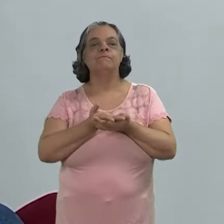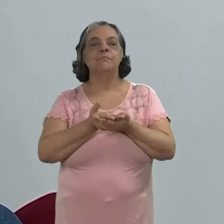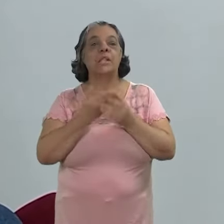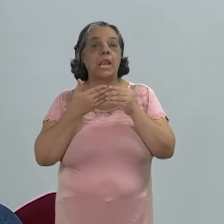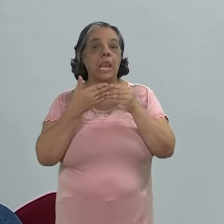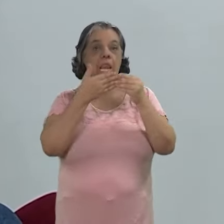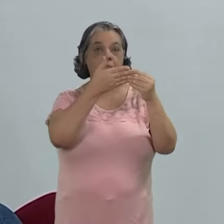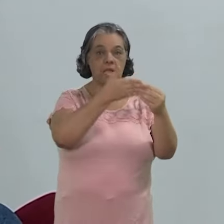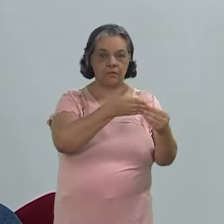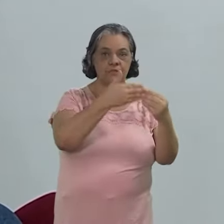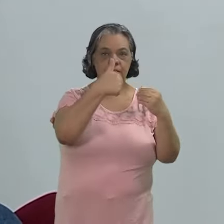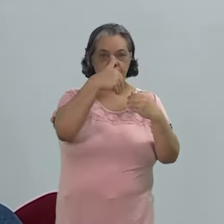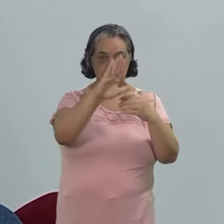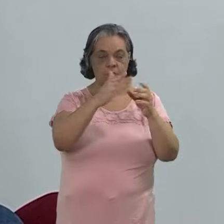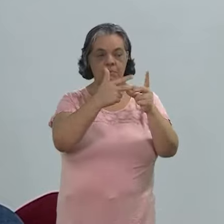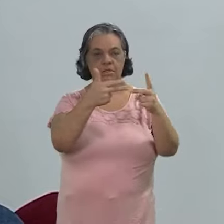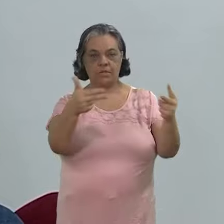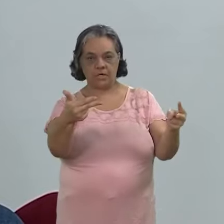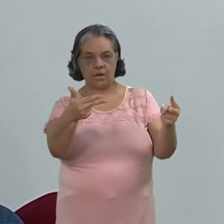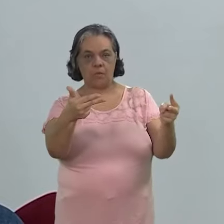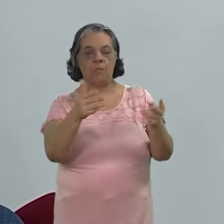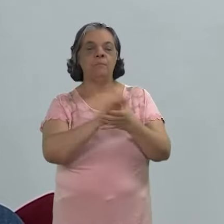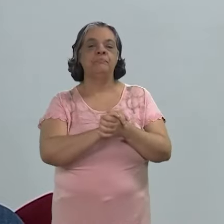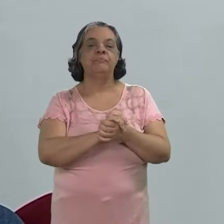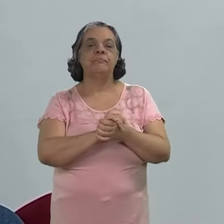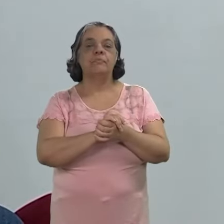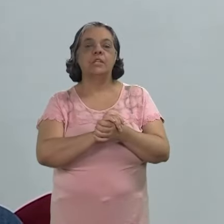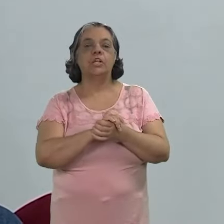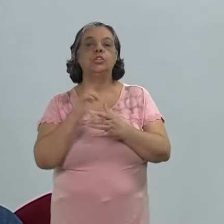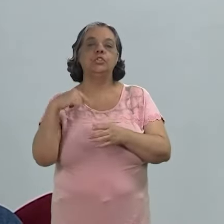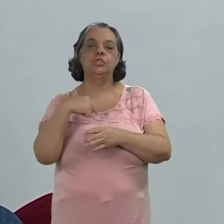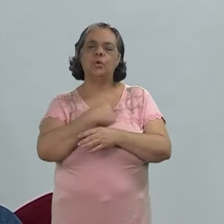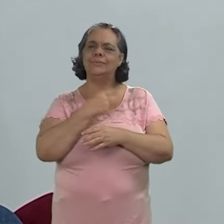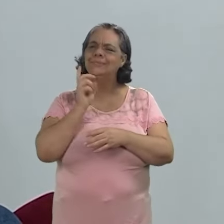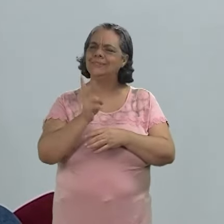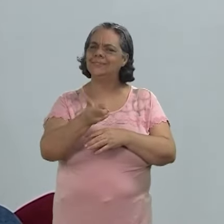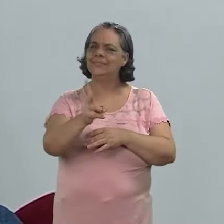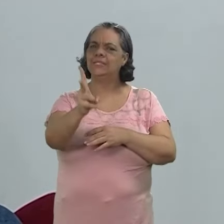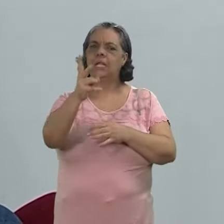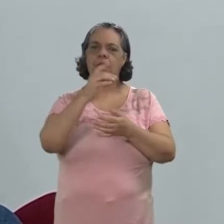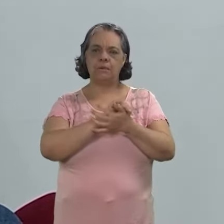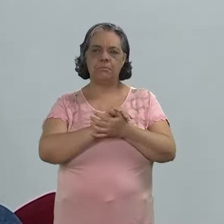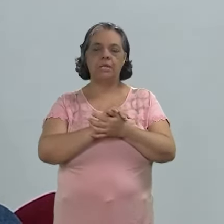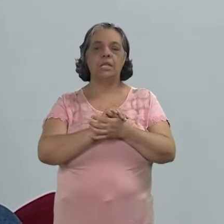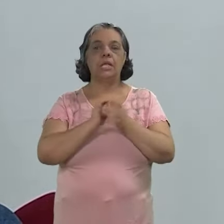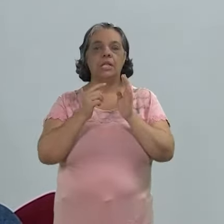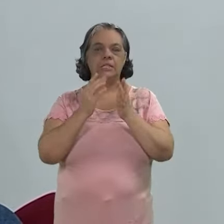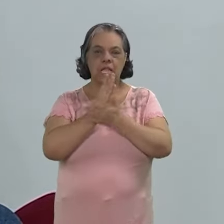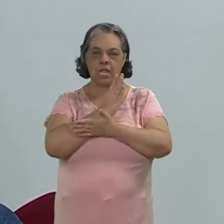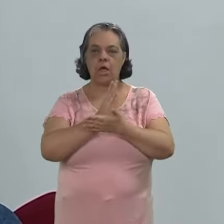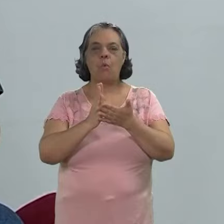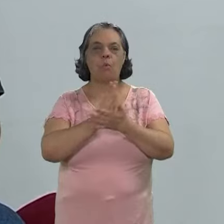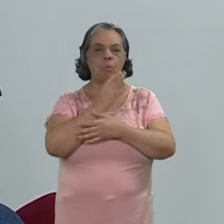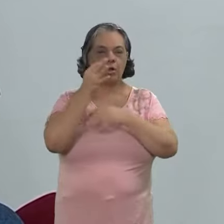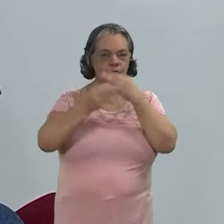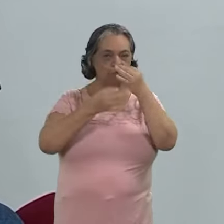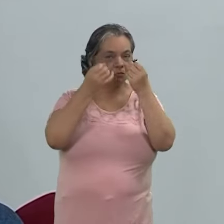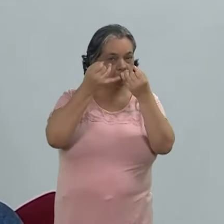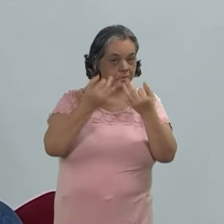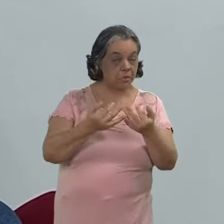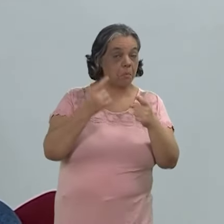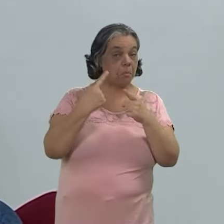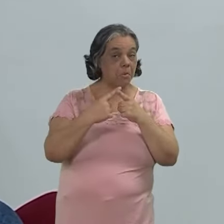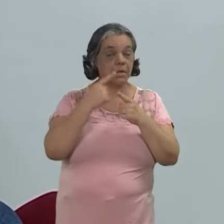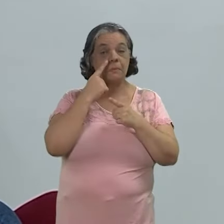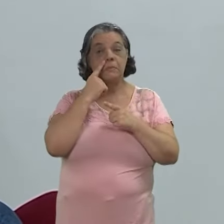de levar o seu material para a Cinemateca Pernambucana a gente sempre a gente sempre passa alguns critérios